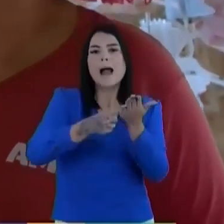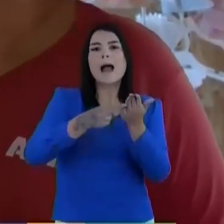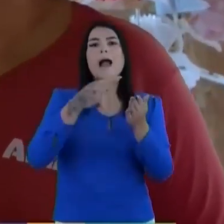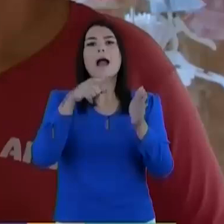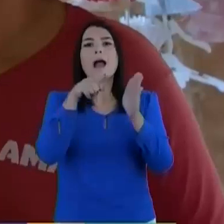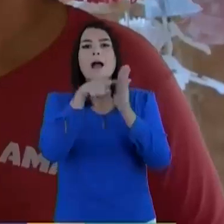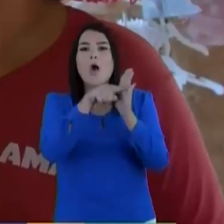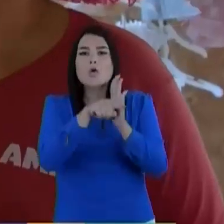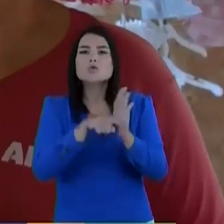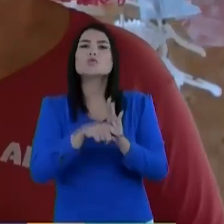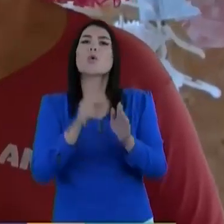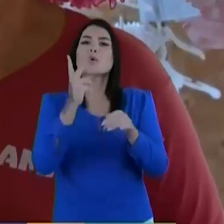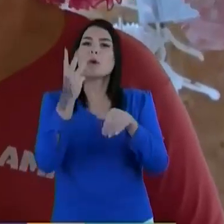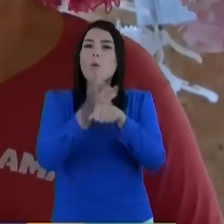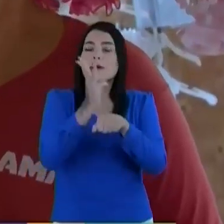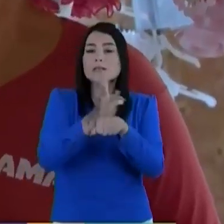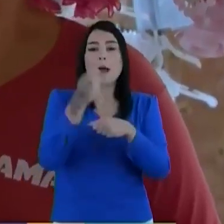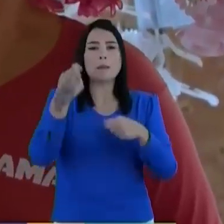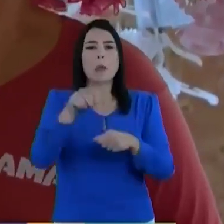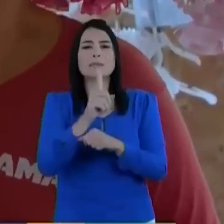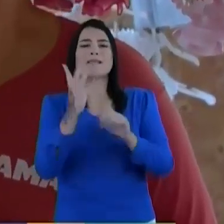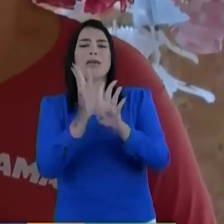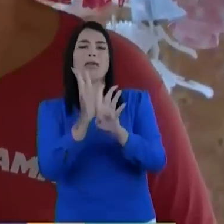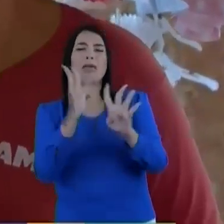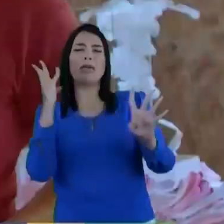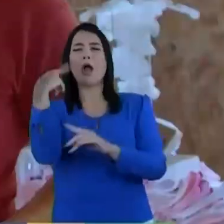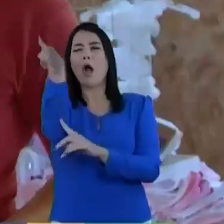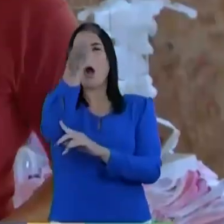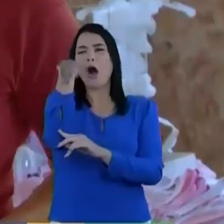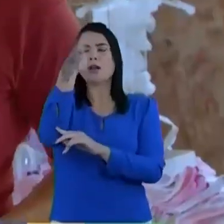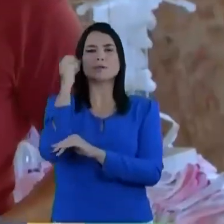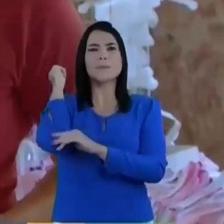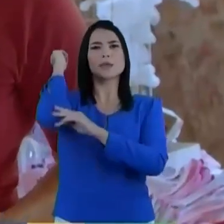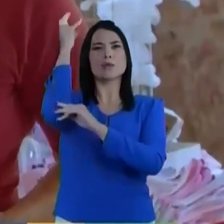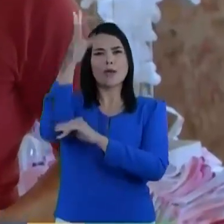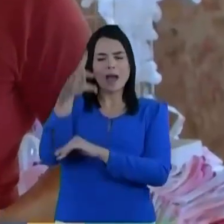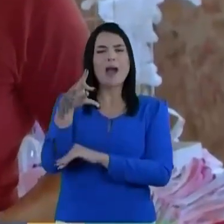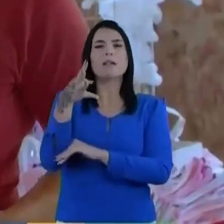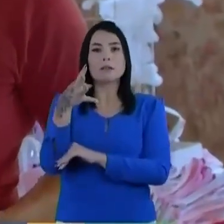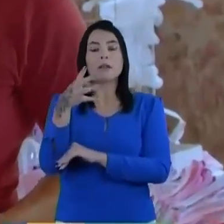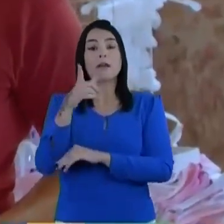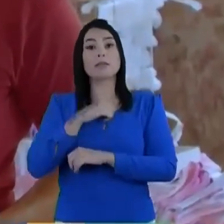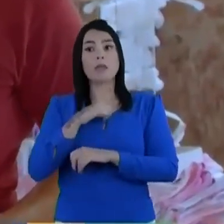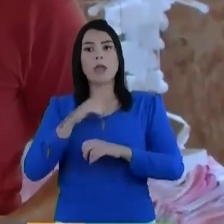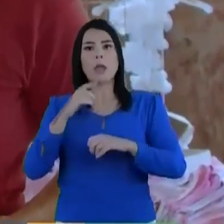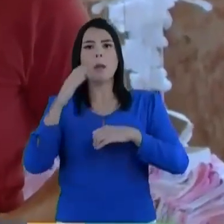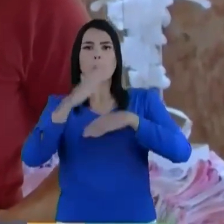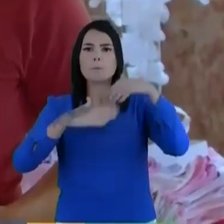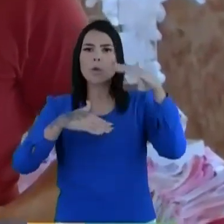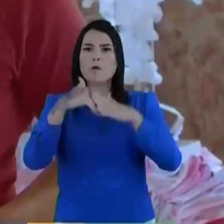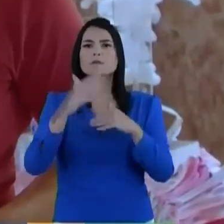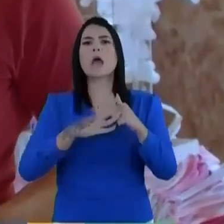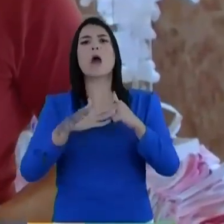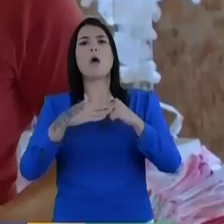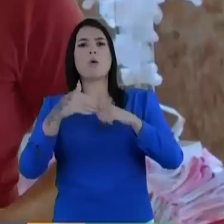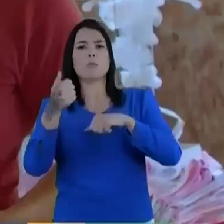Você não precisa ficar pegando ficha, tantas horas da madrugada. Especialistas como cardio, psicólogo,